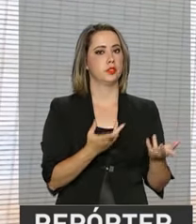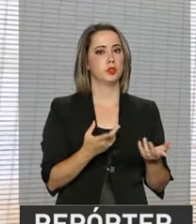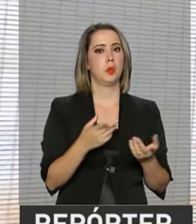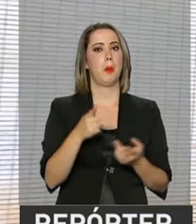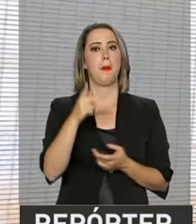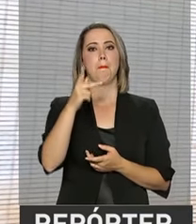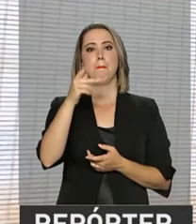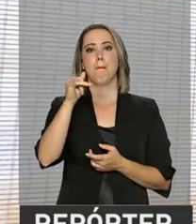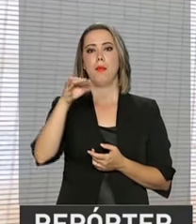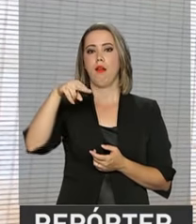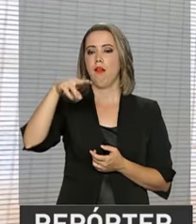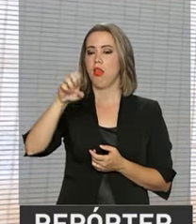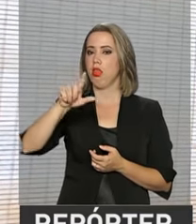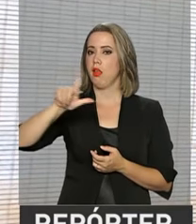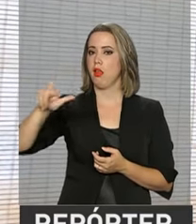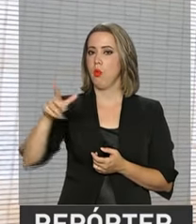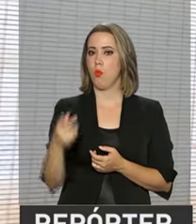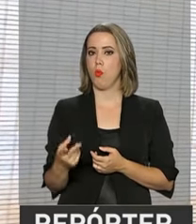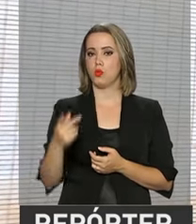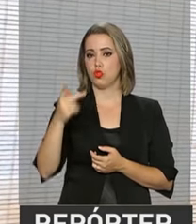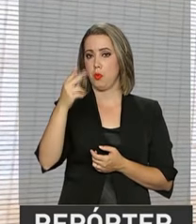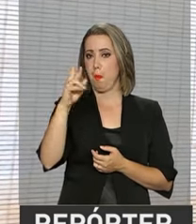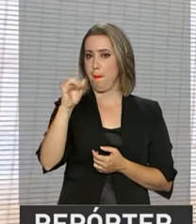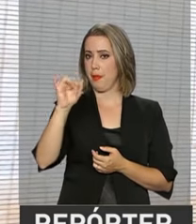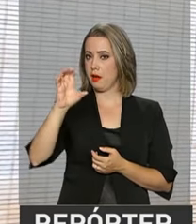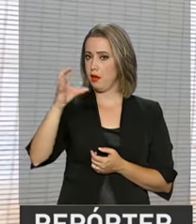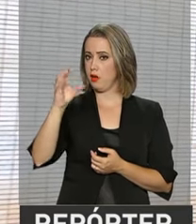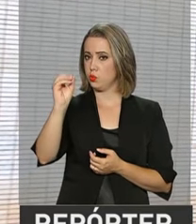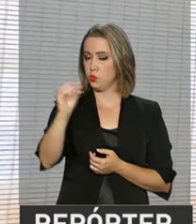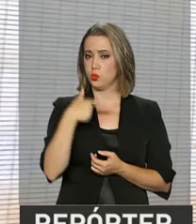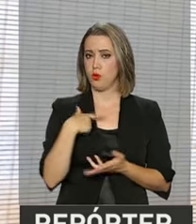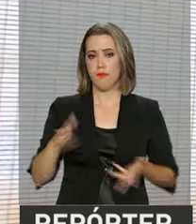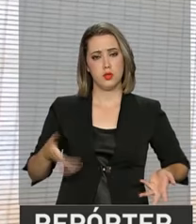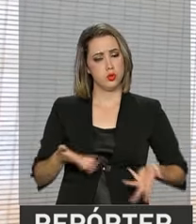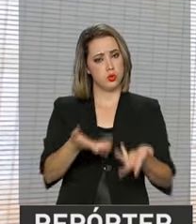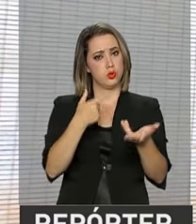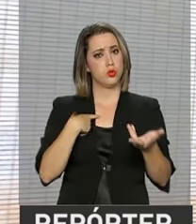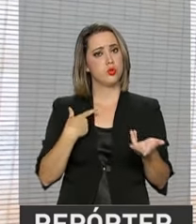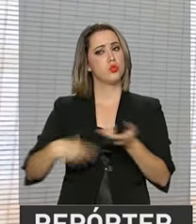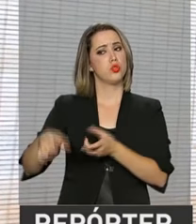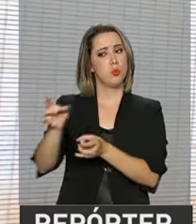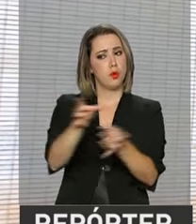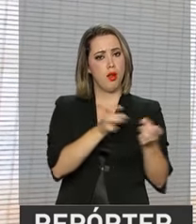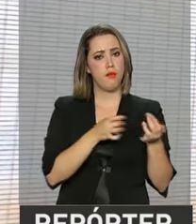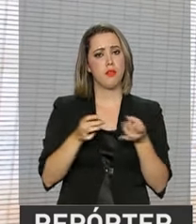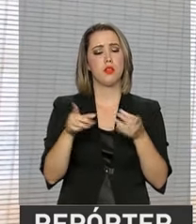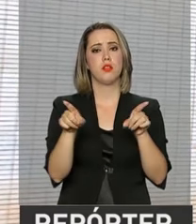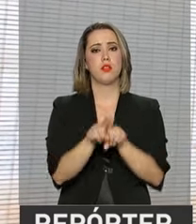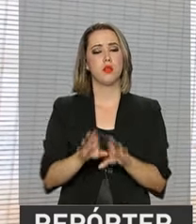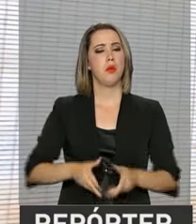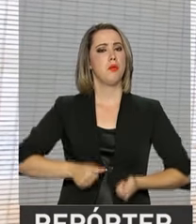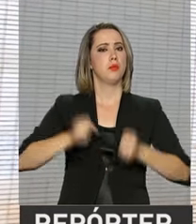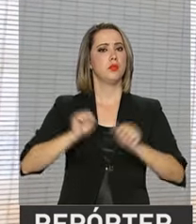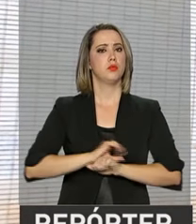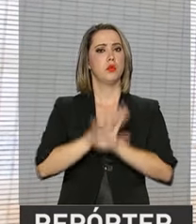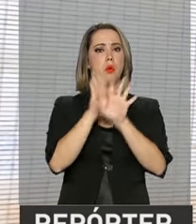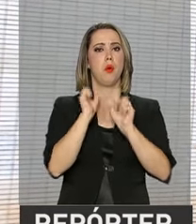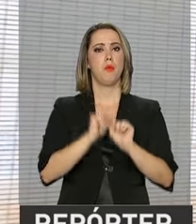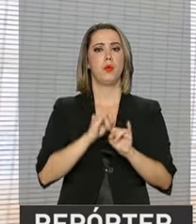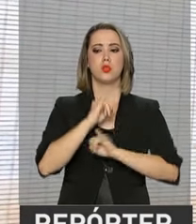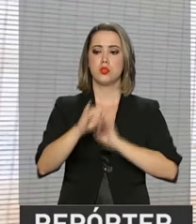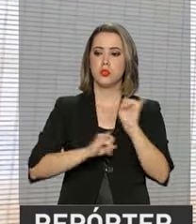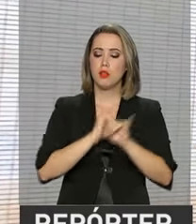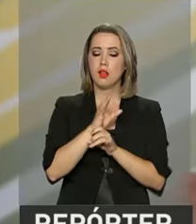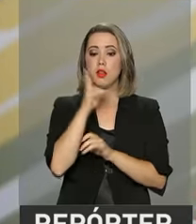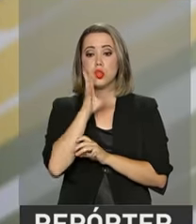painel de preços do governo federal vai estimular a concorrência e aumentar inclusive a transparência, já que ele pode ser acessado por